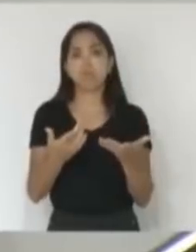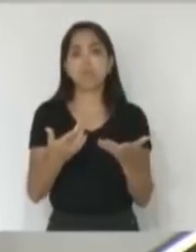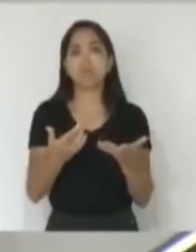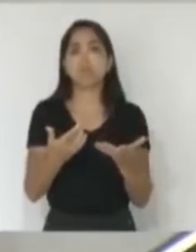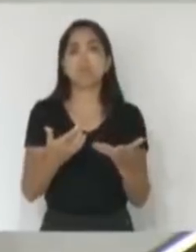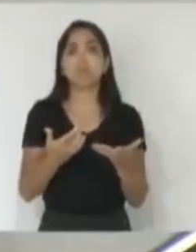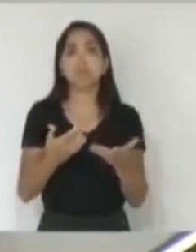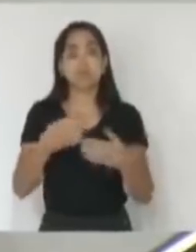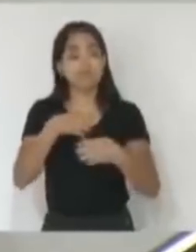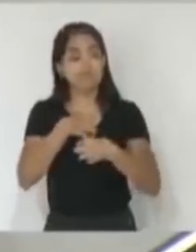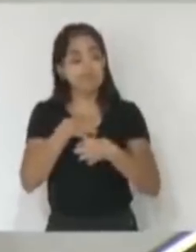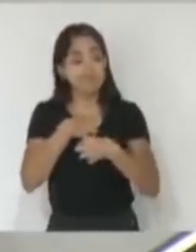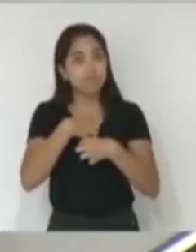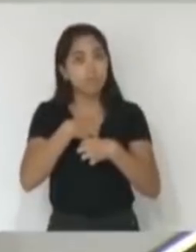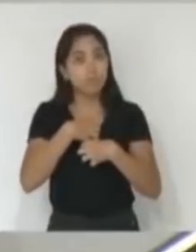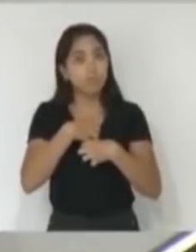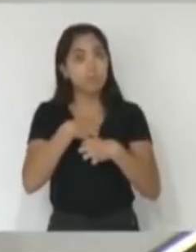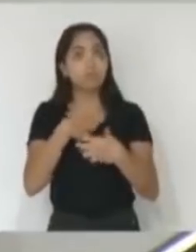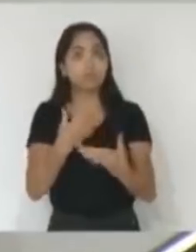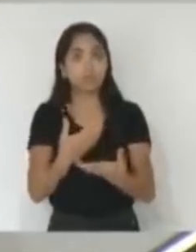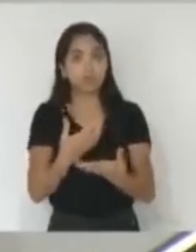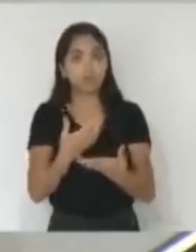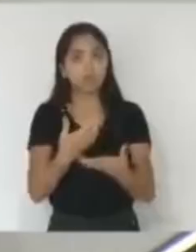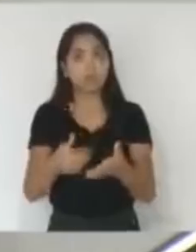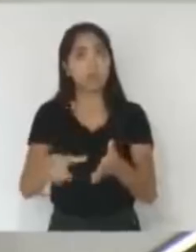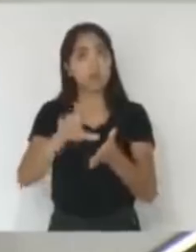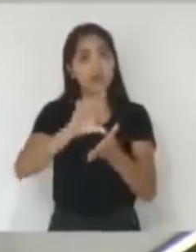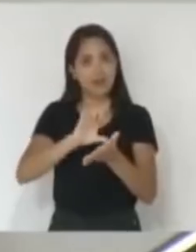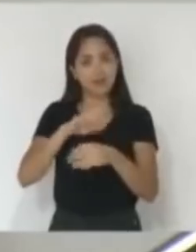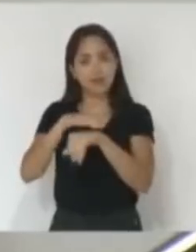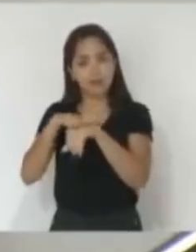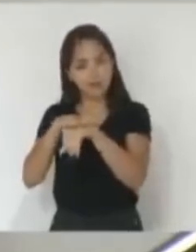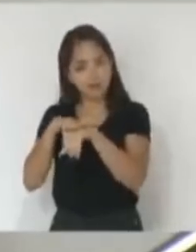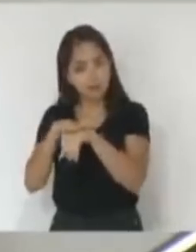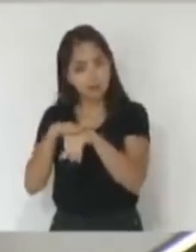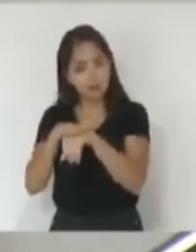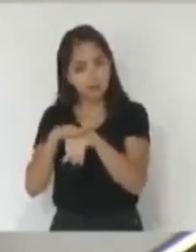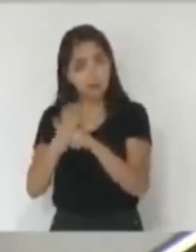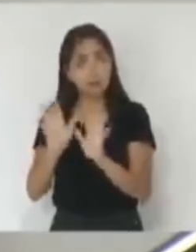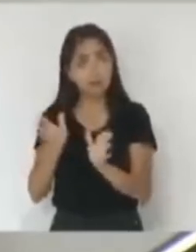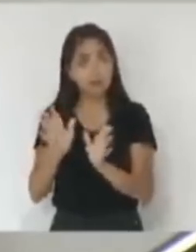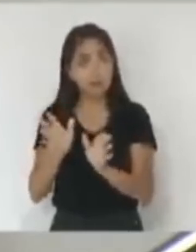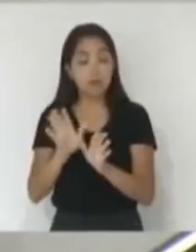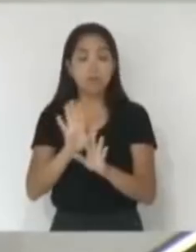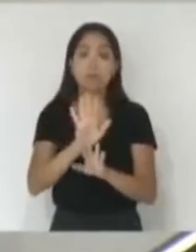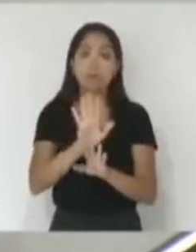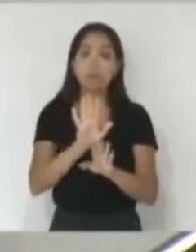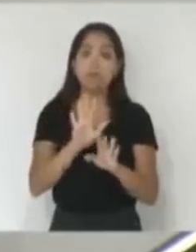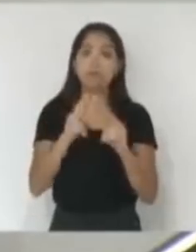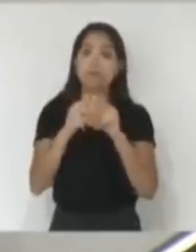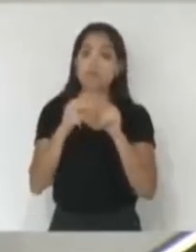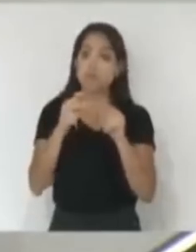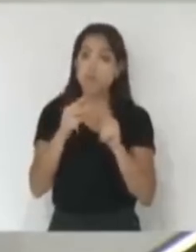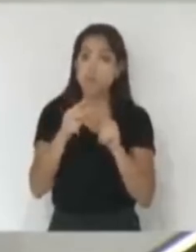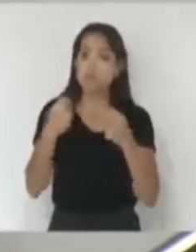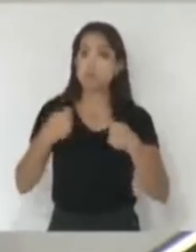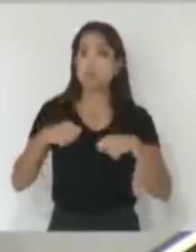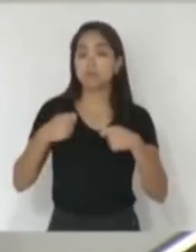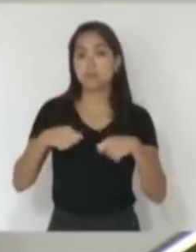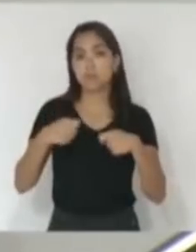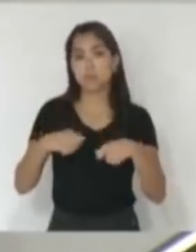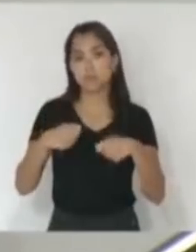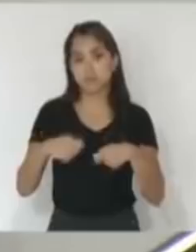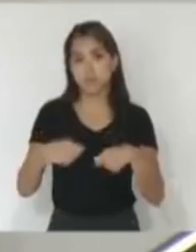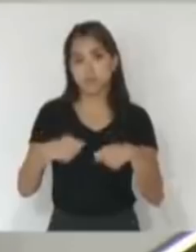me solidarizo a ela, inclusive antes de subir na tribuna falei com ela ali pessoalmente. No entanto, preciso fazer duas ressalvas, especificamente